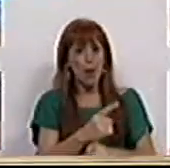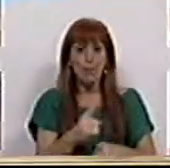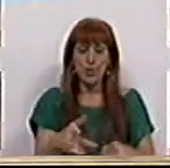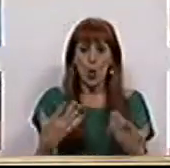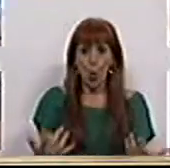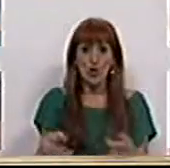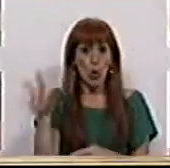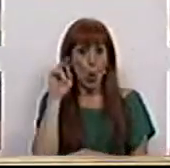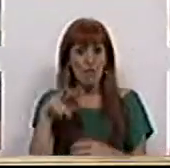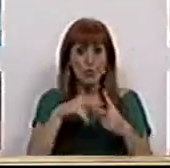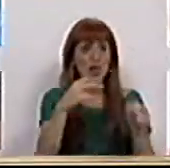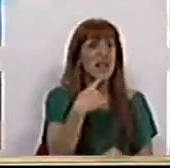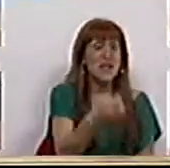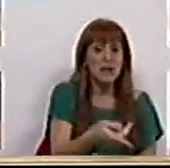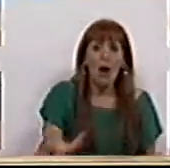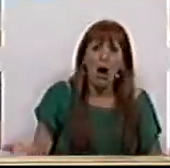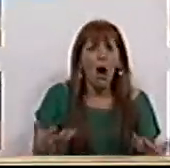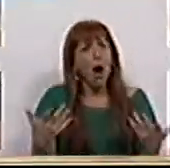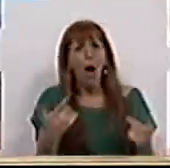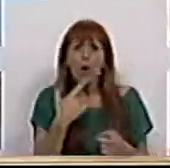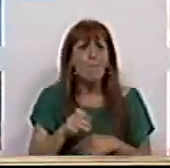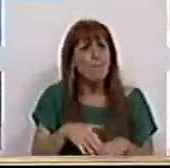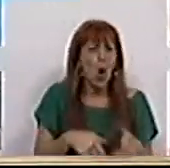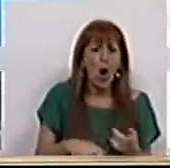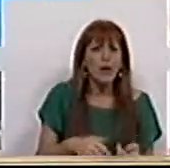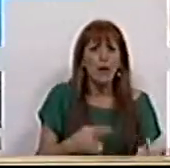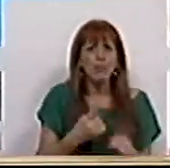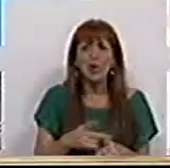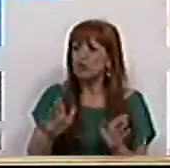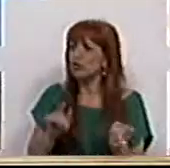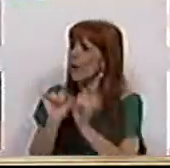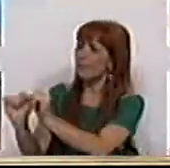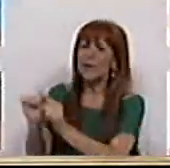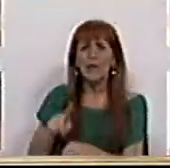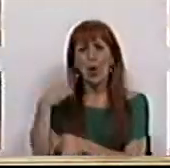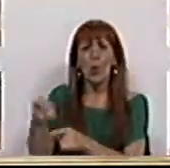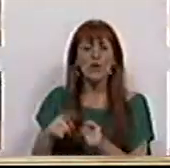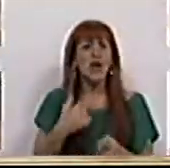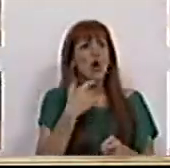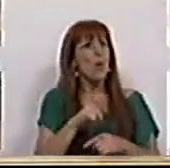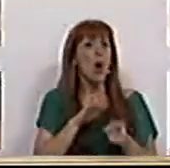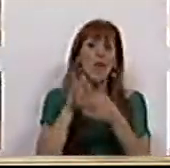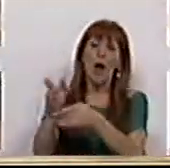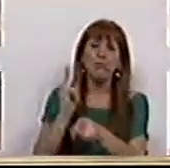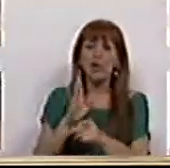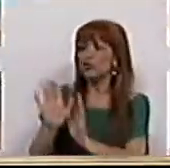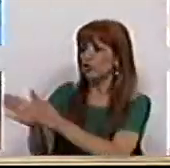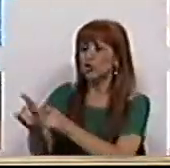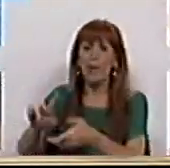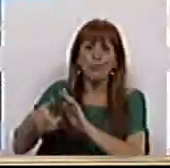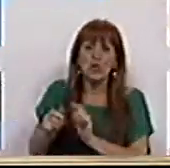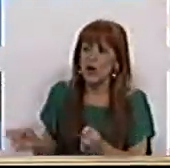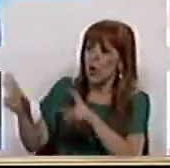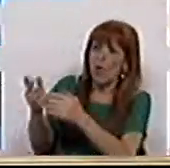Porque aquilo que hoje se houve nos municípios é Ah, não podemos fazer isso porque já está na CIM. Ah, não podemos ir por ali porque já há um